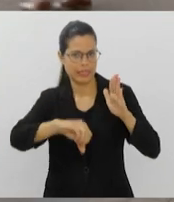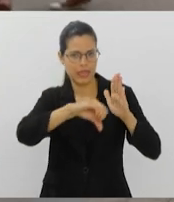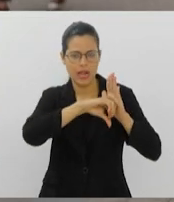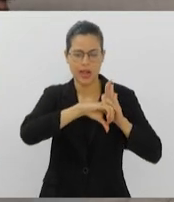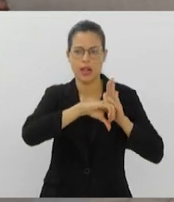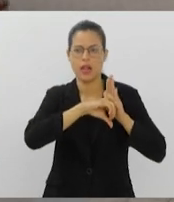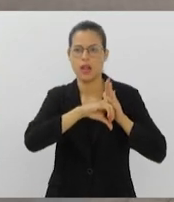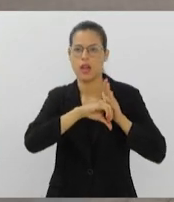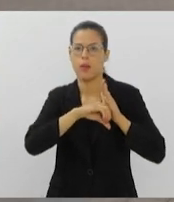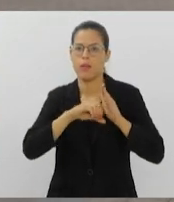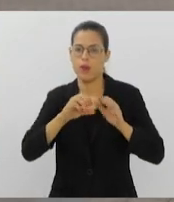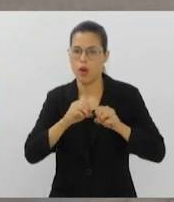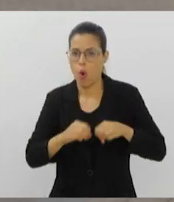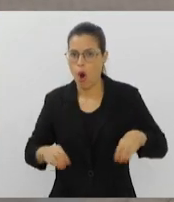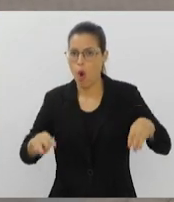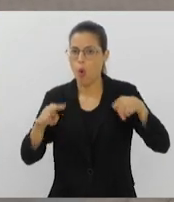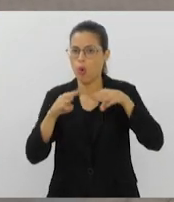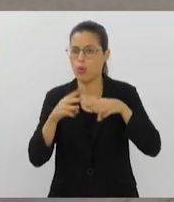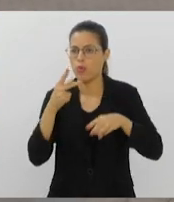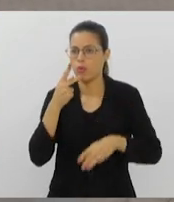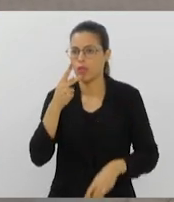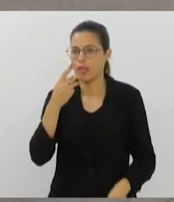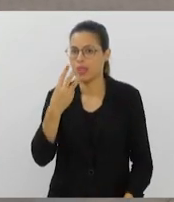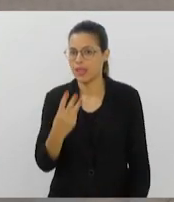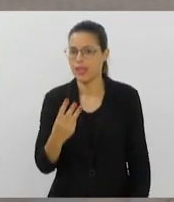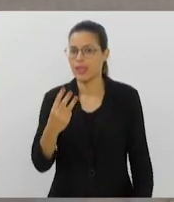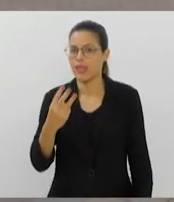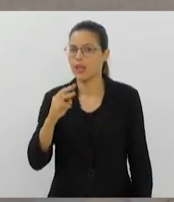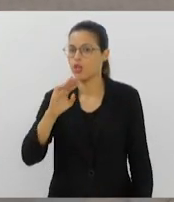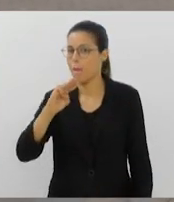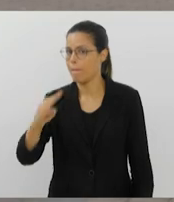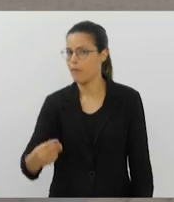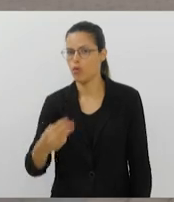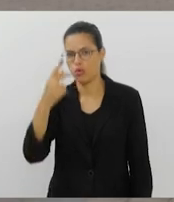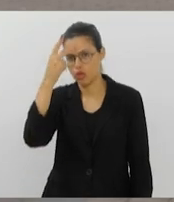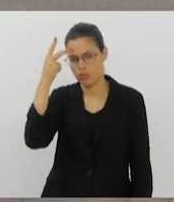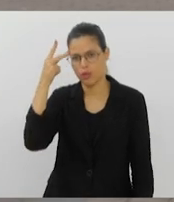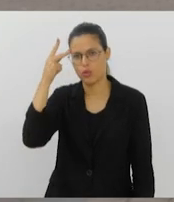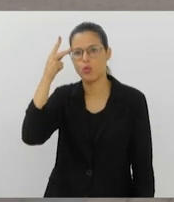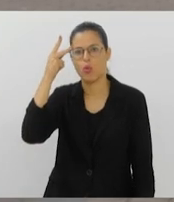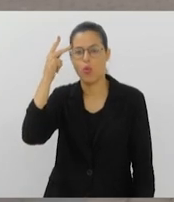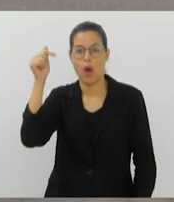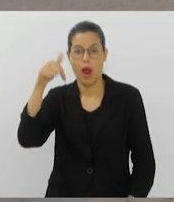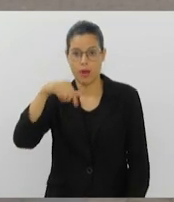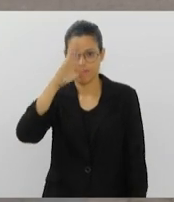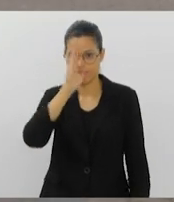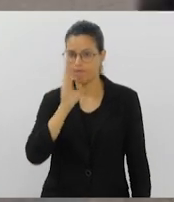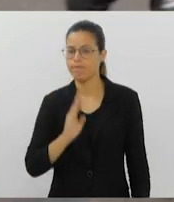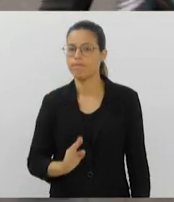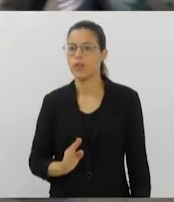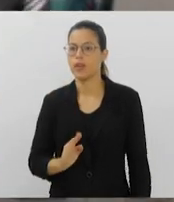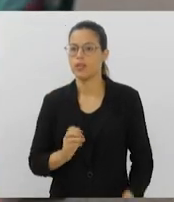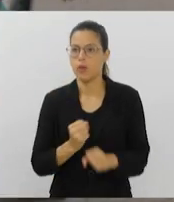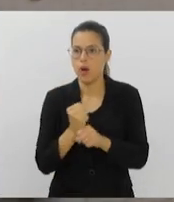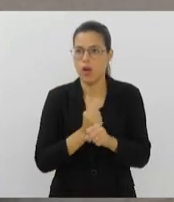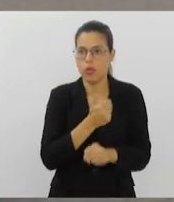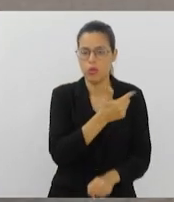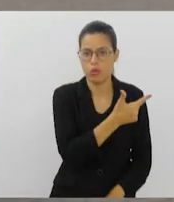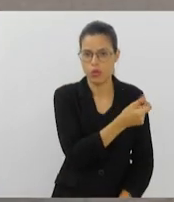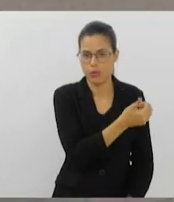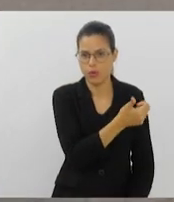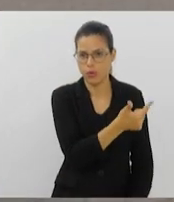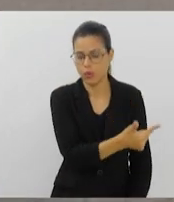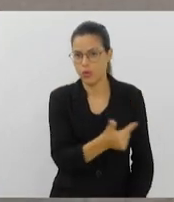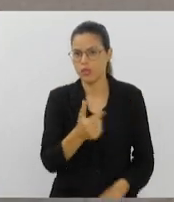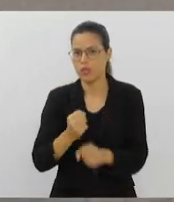Organização das Nações Unidas, afeta cerca de 3 milhões de pessoas em todo o mundo. Aqui no Brasil, entre 2012 e 2019,